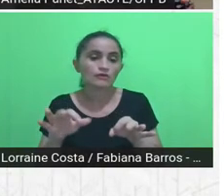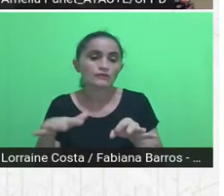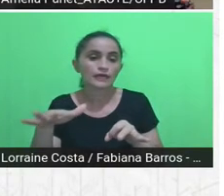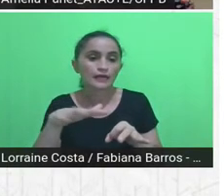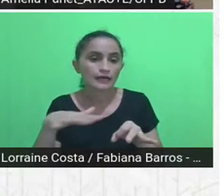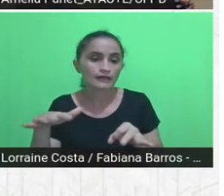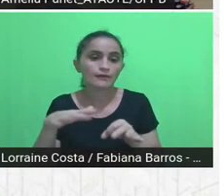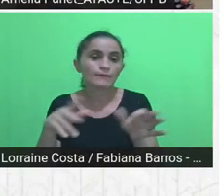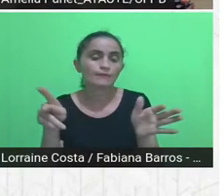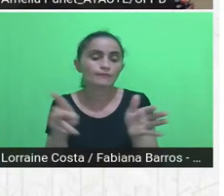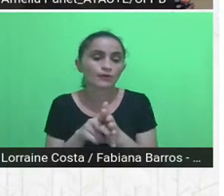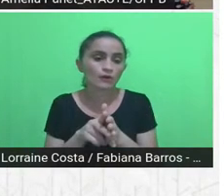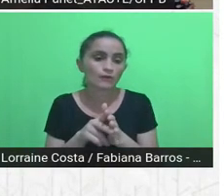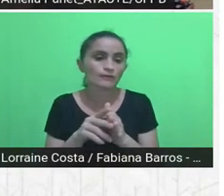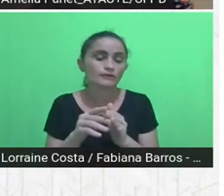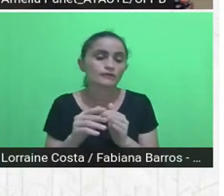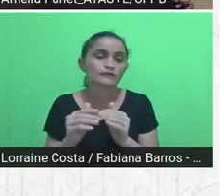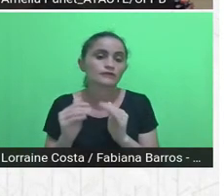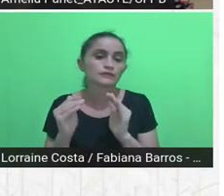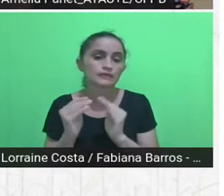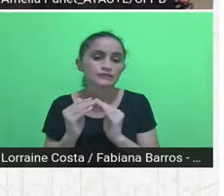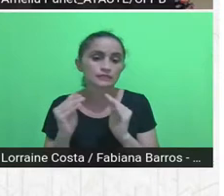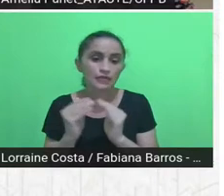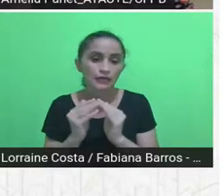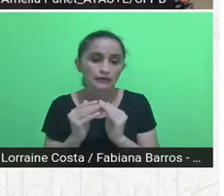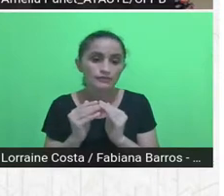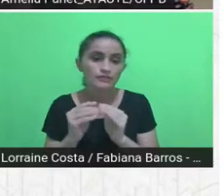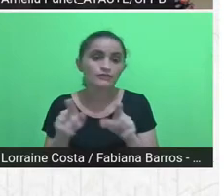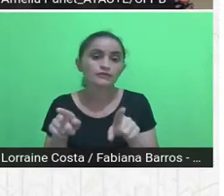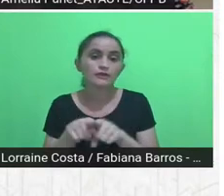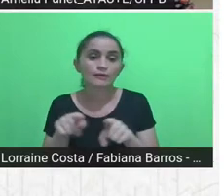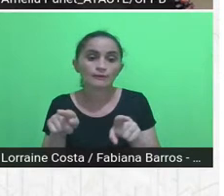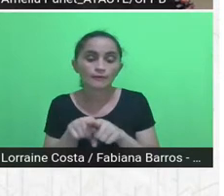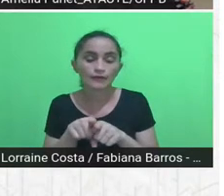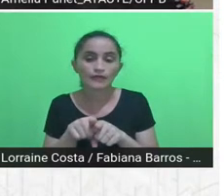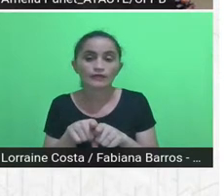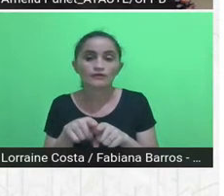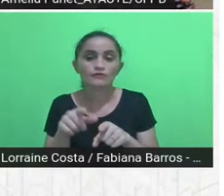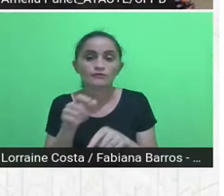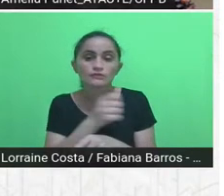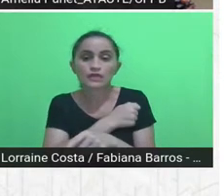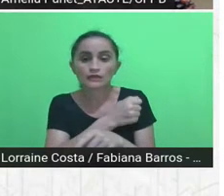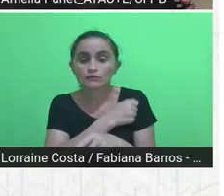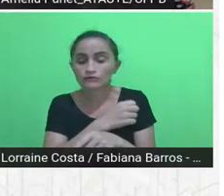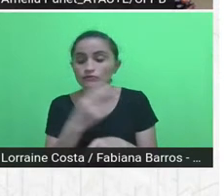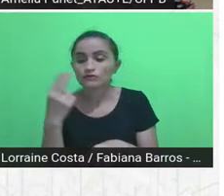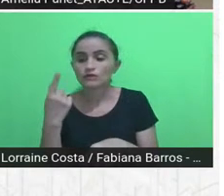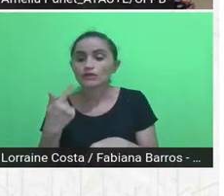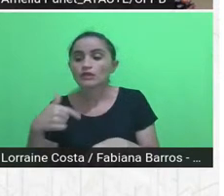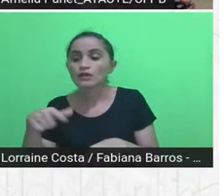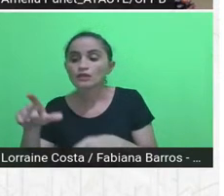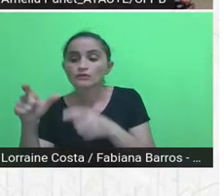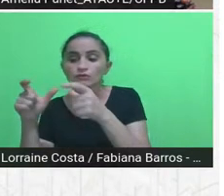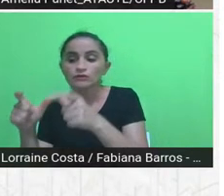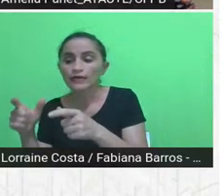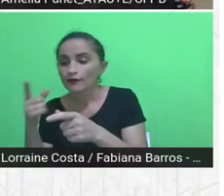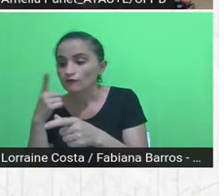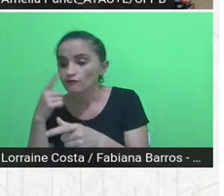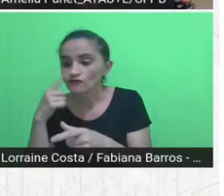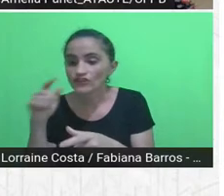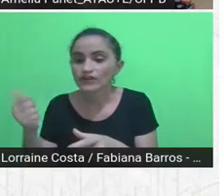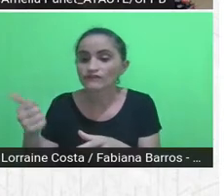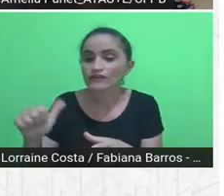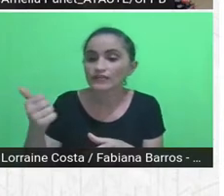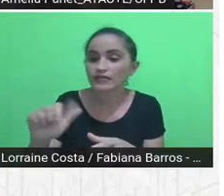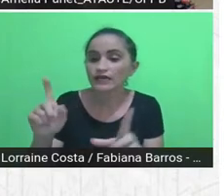dificuldades percebidas pelos alunos, junto aos moradores, e também uma